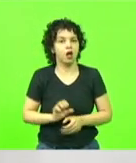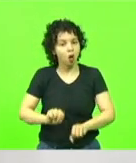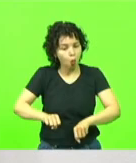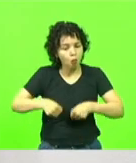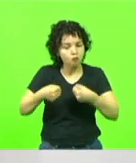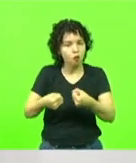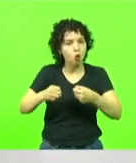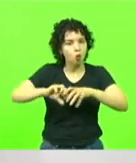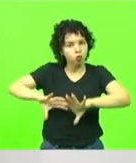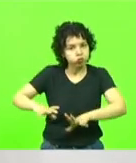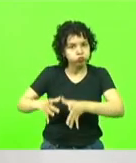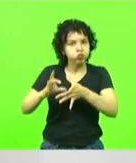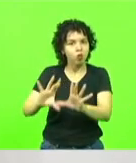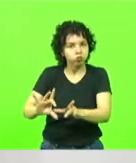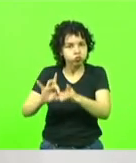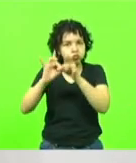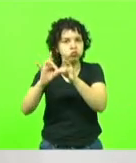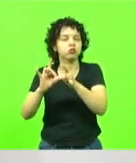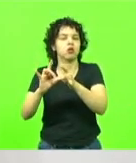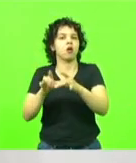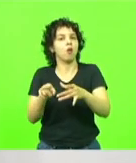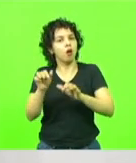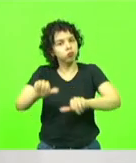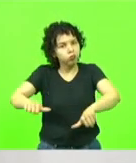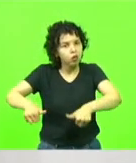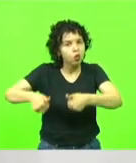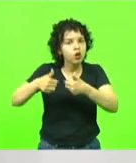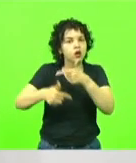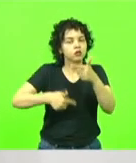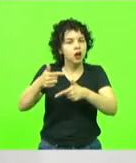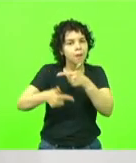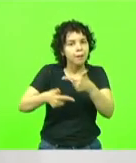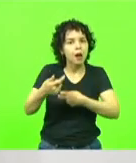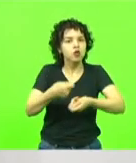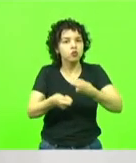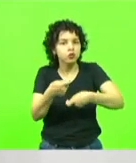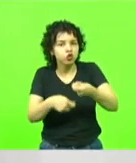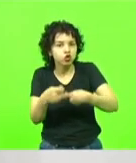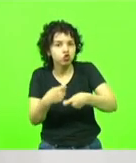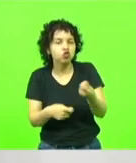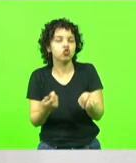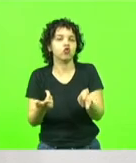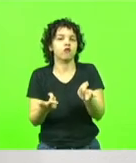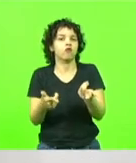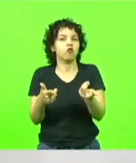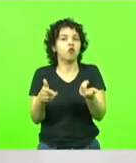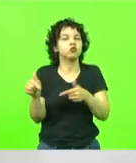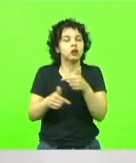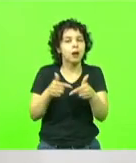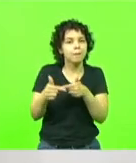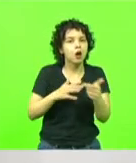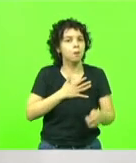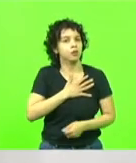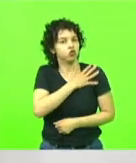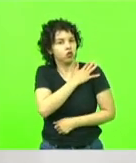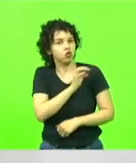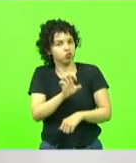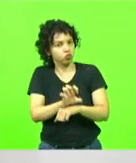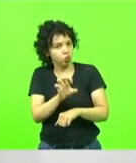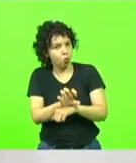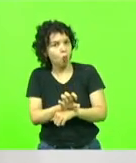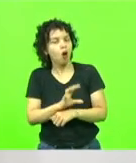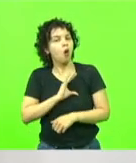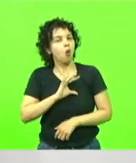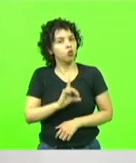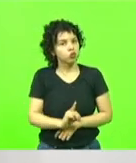propiciou a melhoria considerável de atividades operacionais administrativas, das carreiras militares estaduais, sempre com a coordenação de